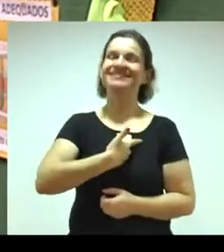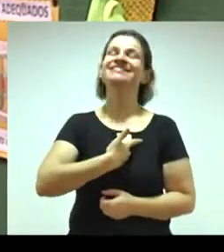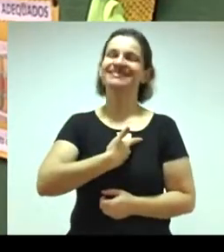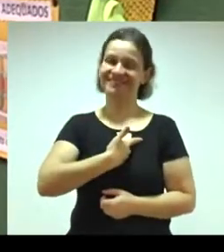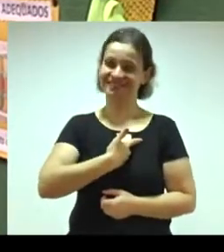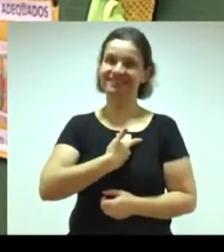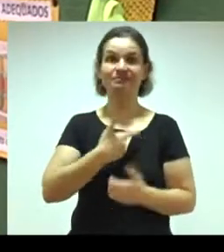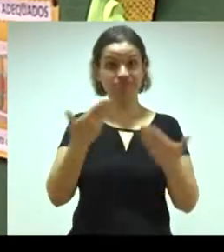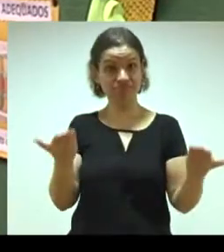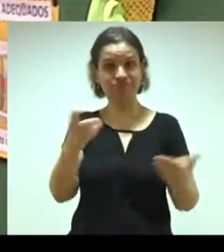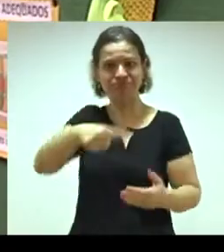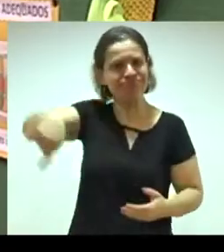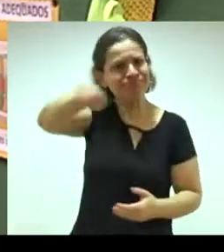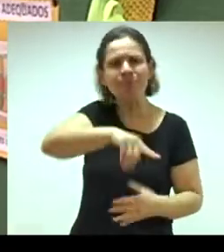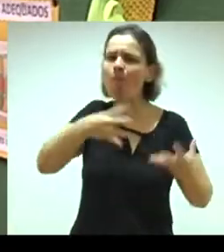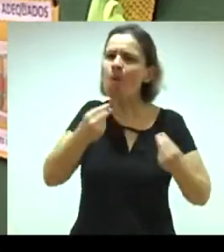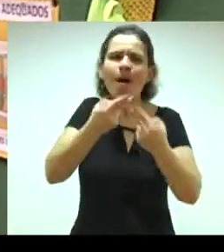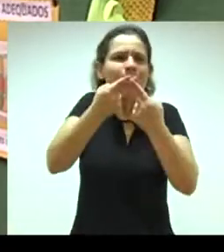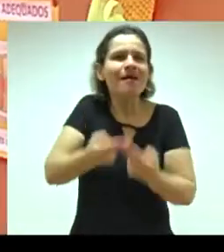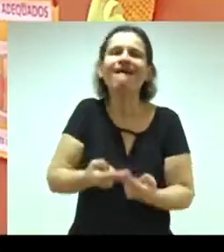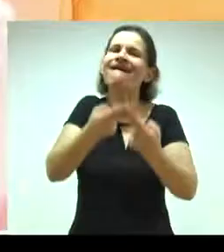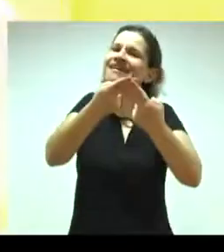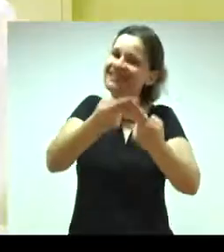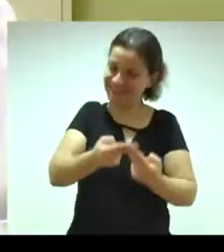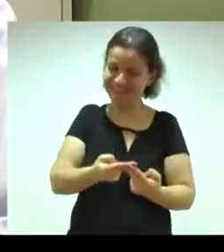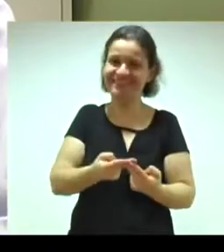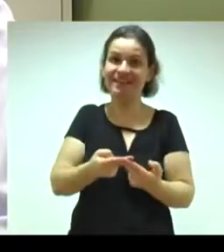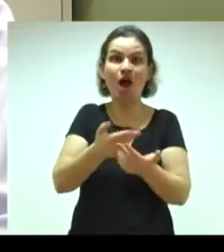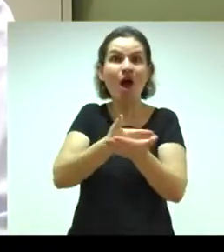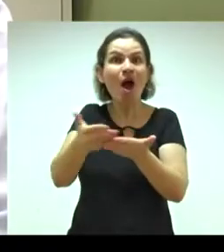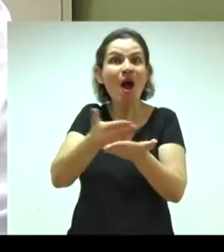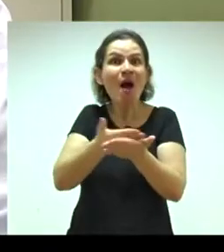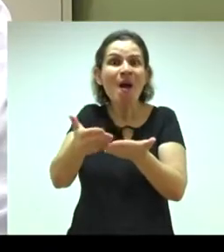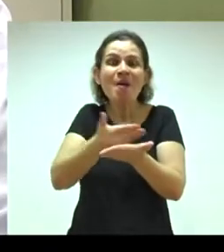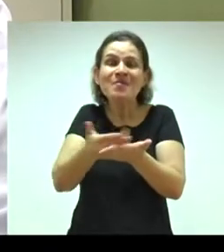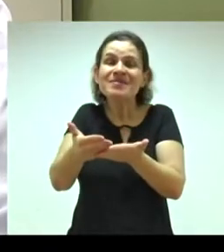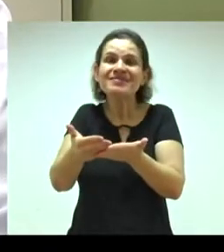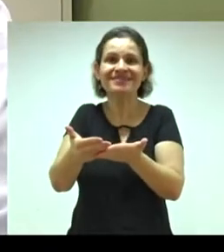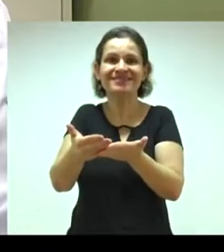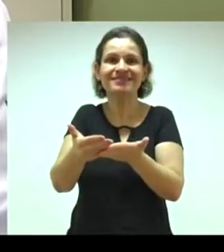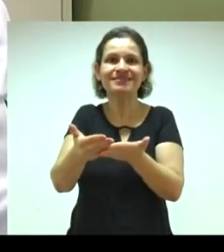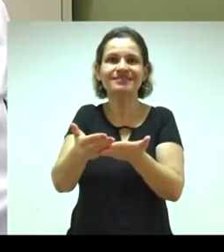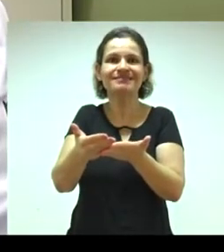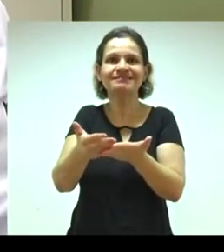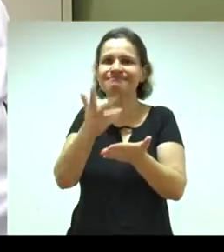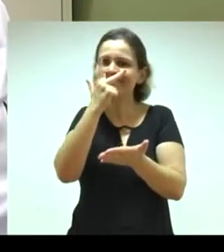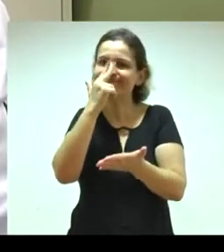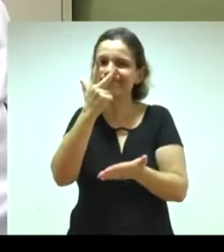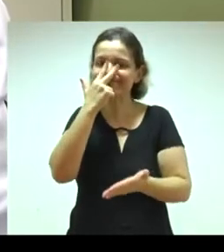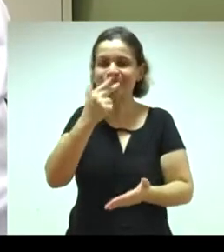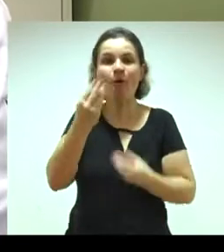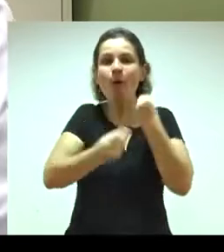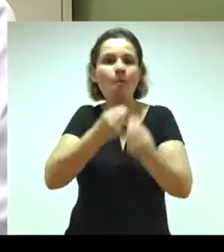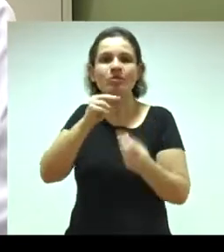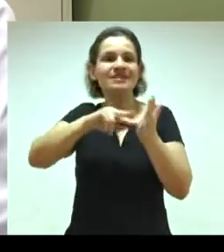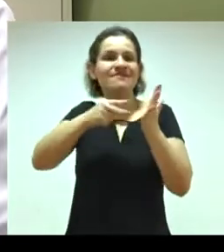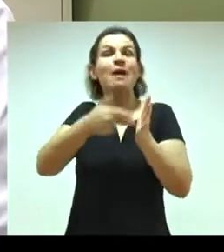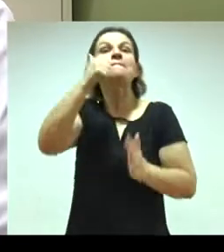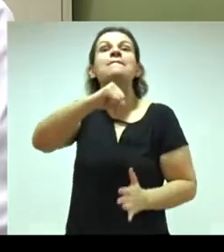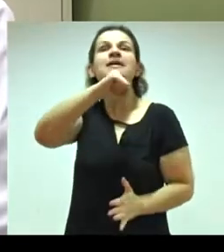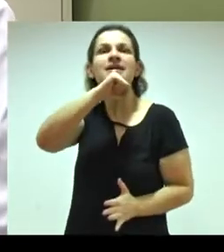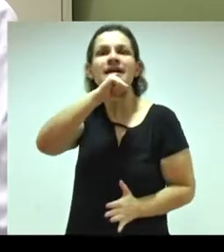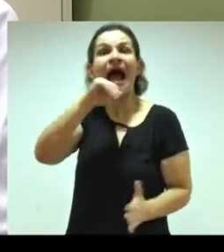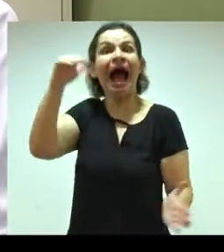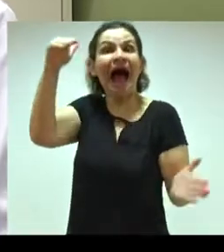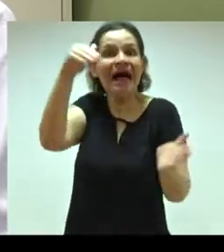e eles são muito pacientes. Começa desde essa formação de ser mãe até depois,